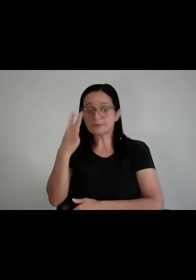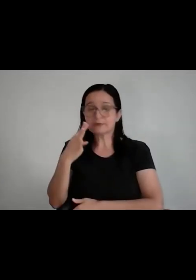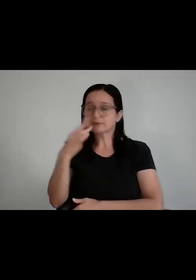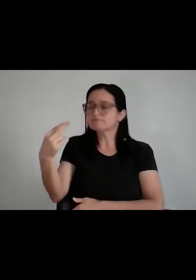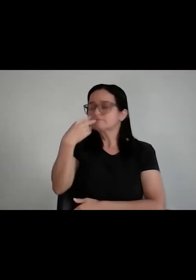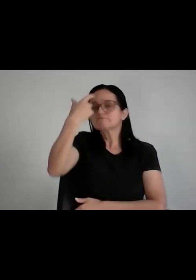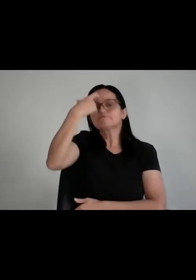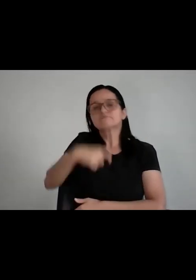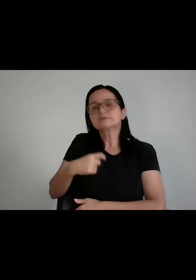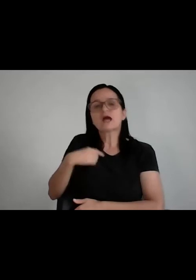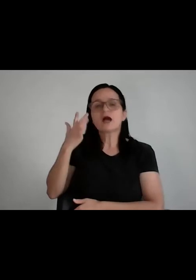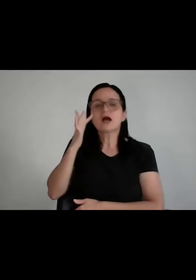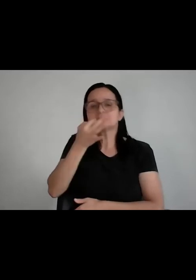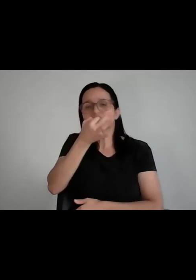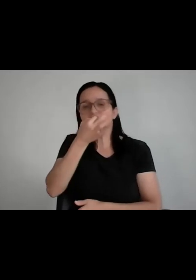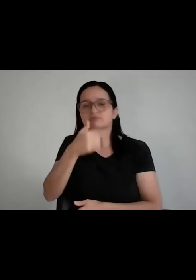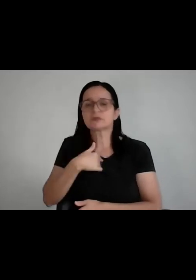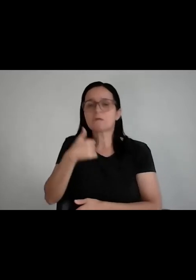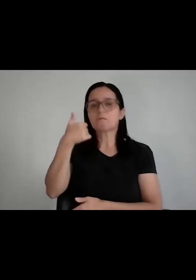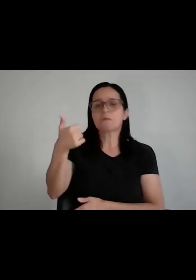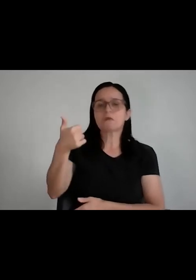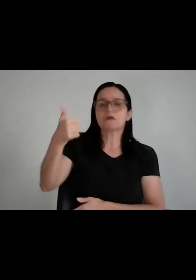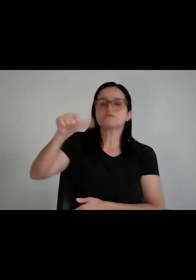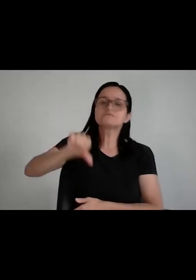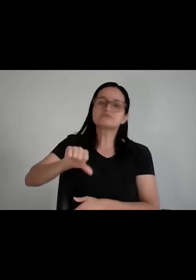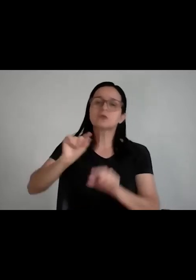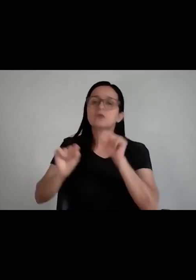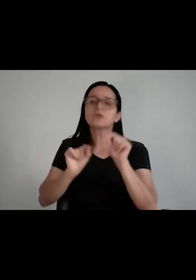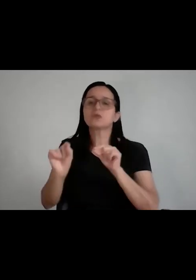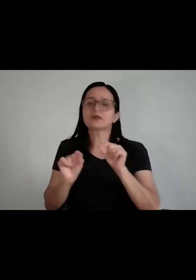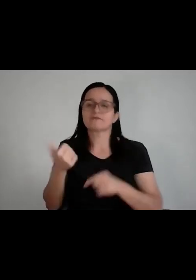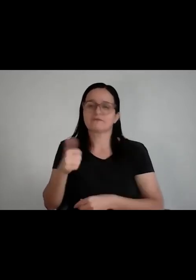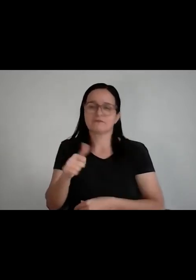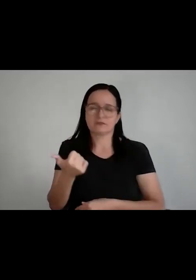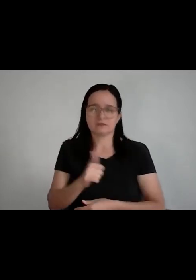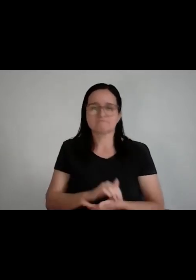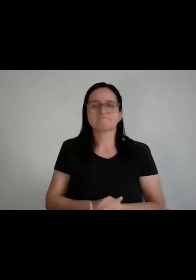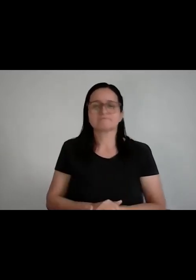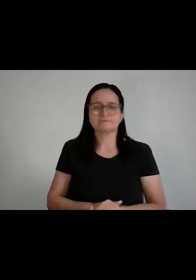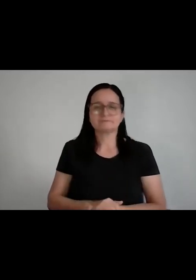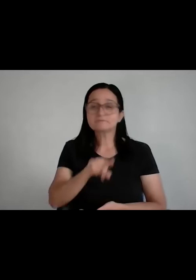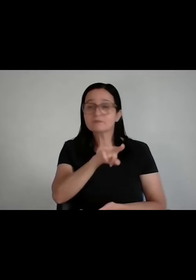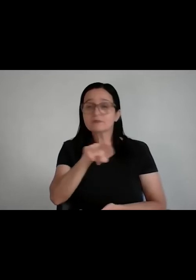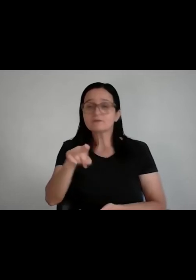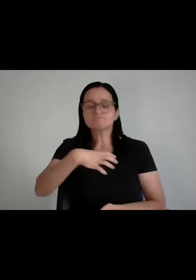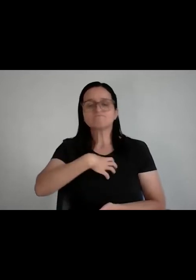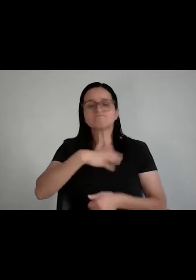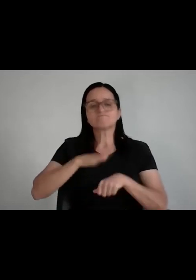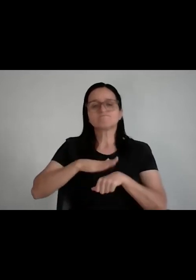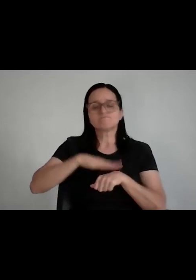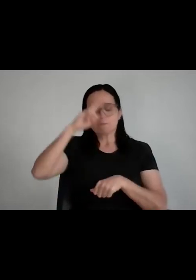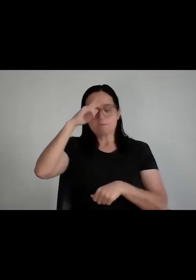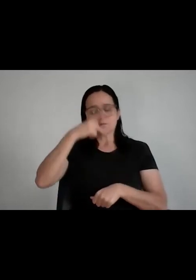do seu perfil, os pontos positivos, os pontos que você precisa trabalhar, e você buscar mais autoconhecimento porque você